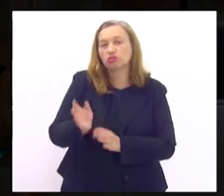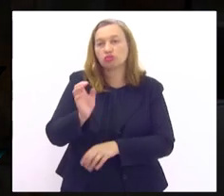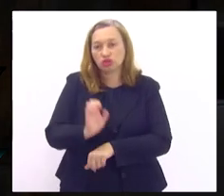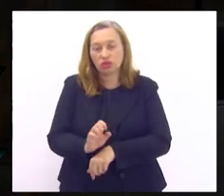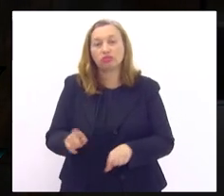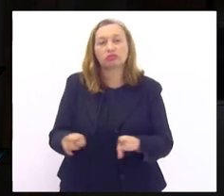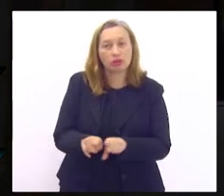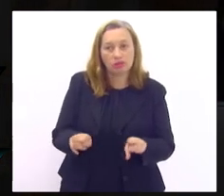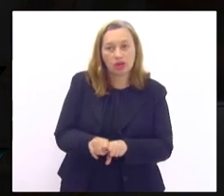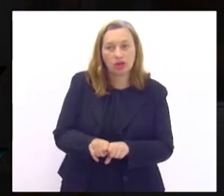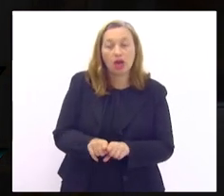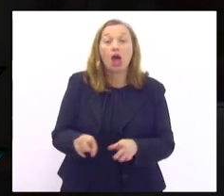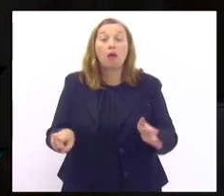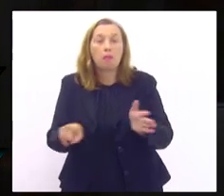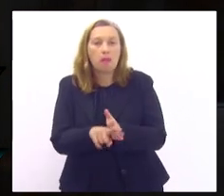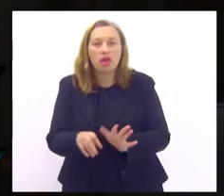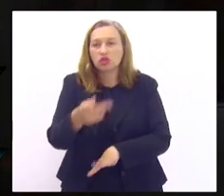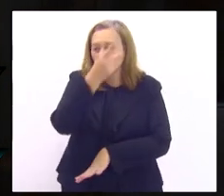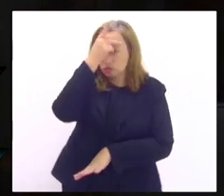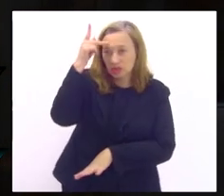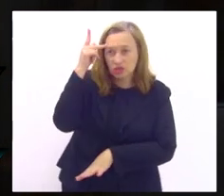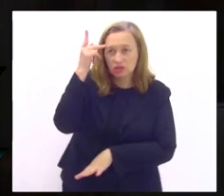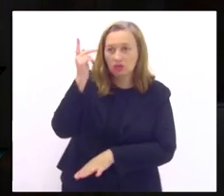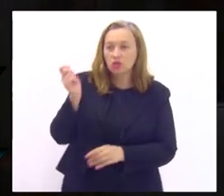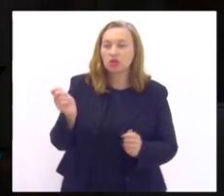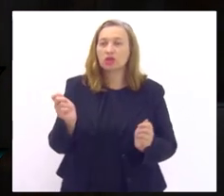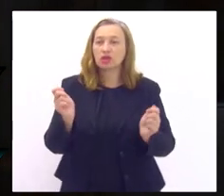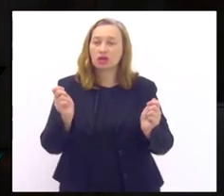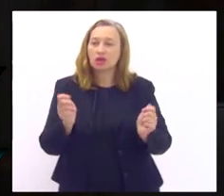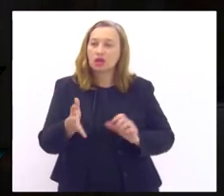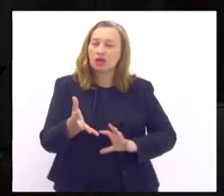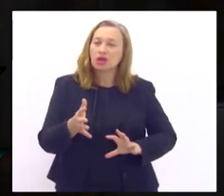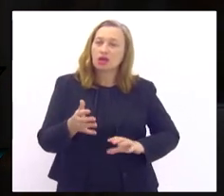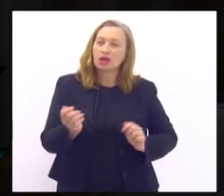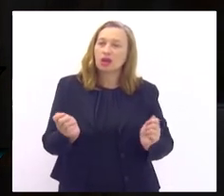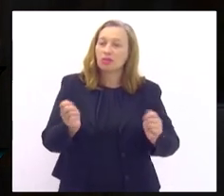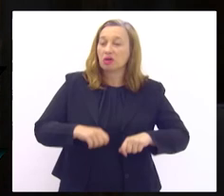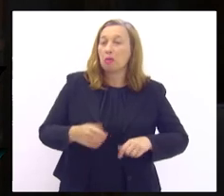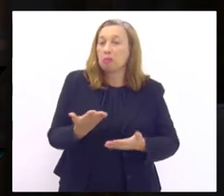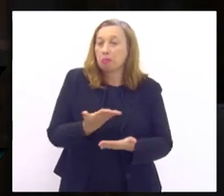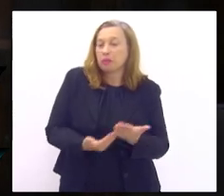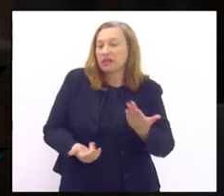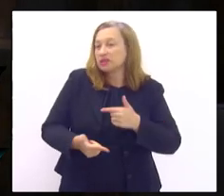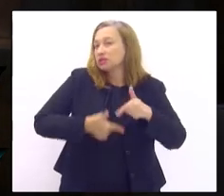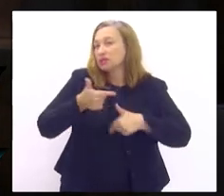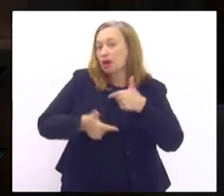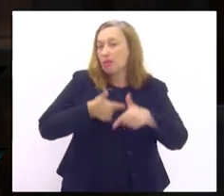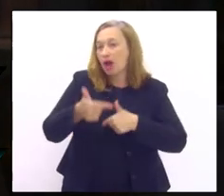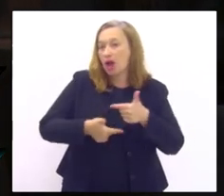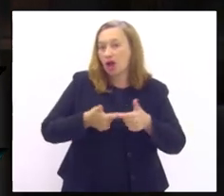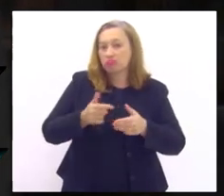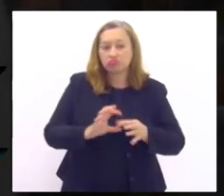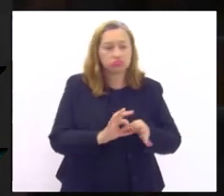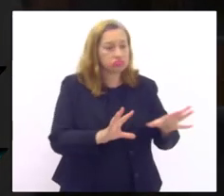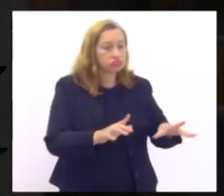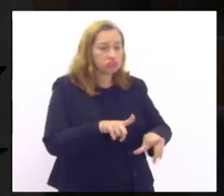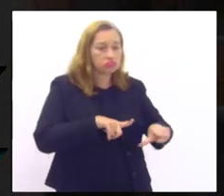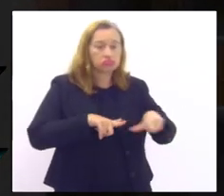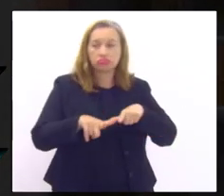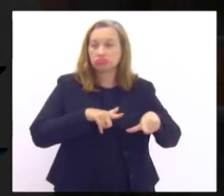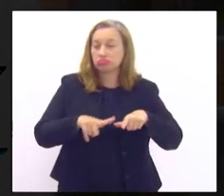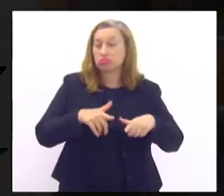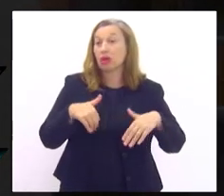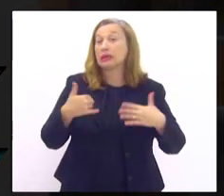né menos pessoas capacitadas até que perdem seus empregos que deixam de trabalhar de contribuir